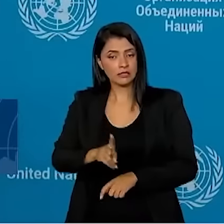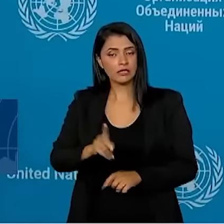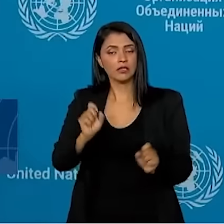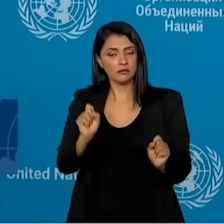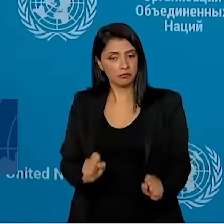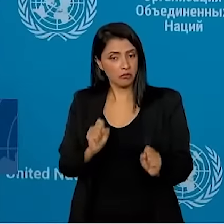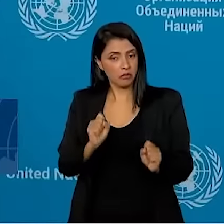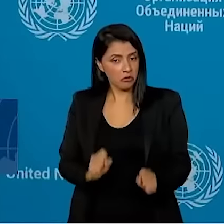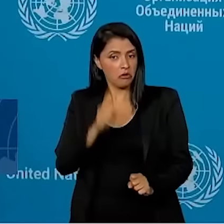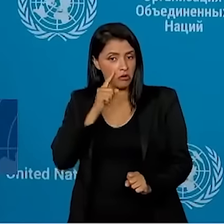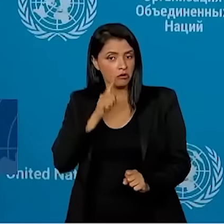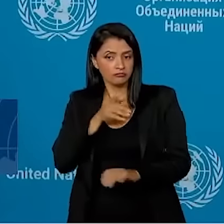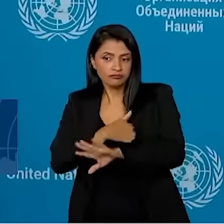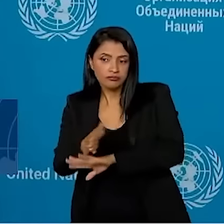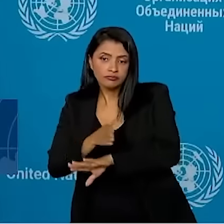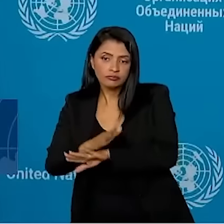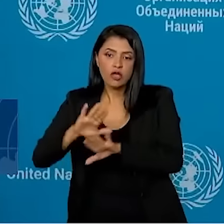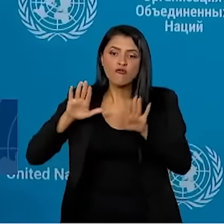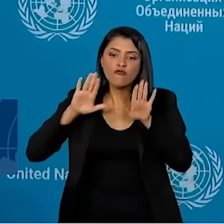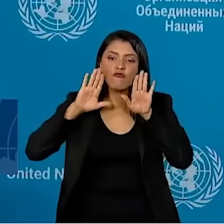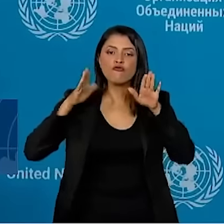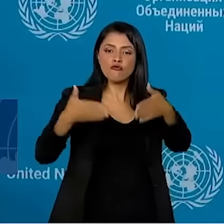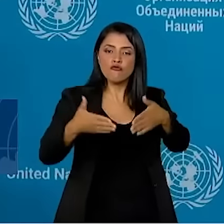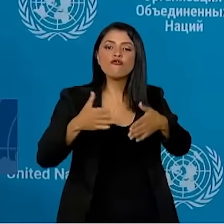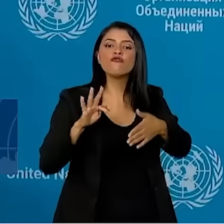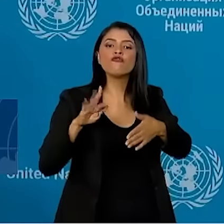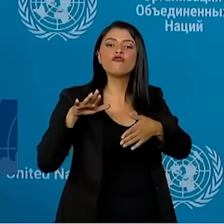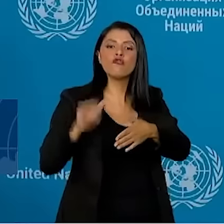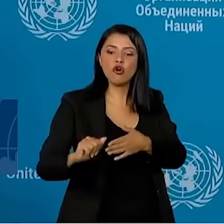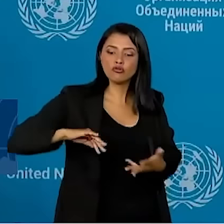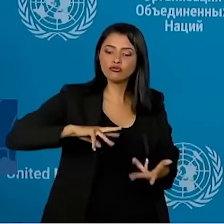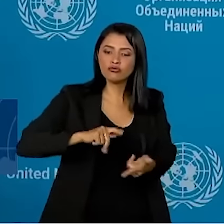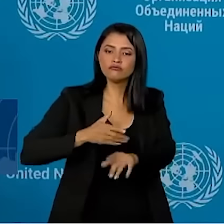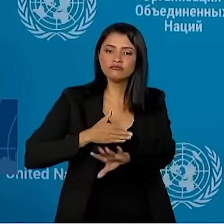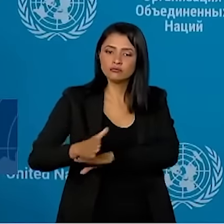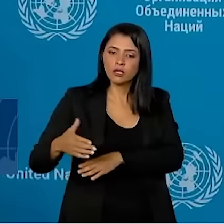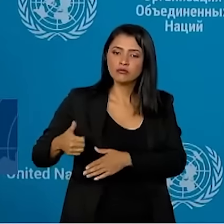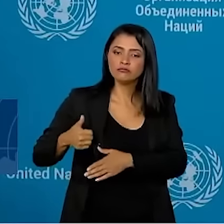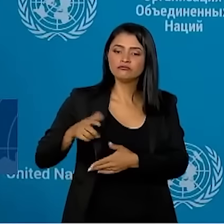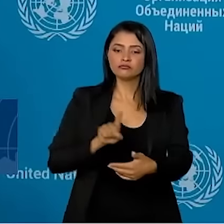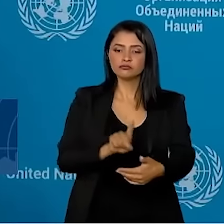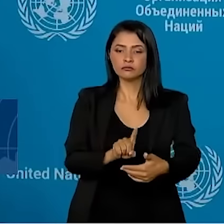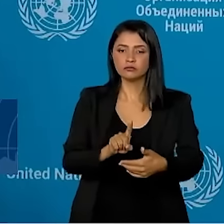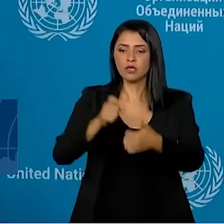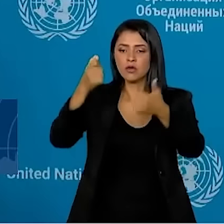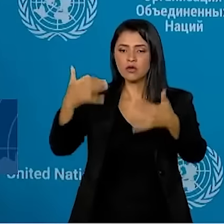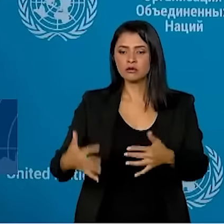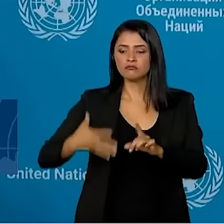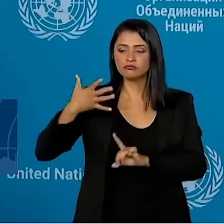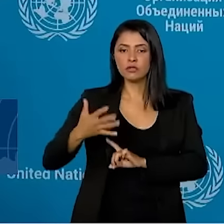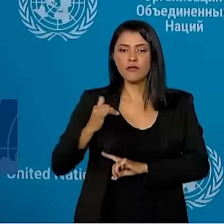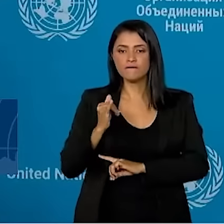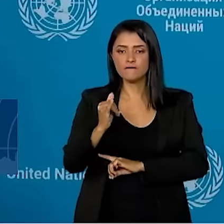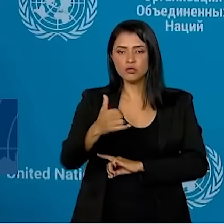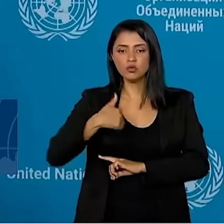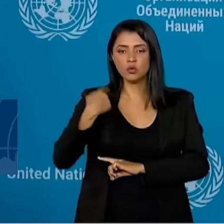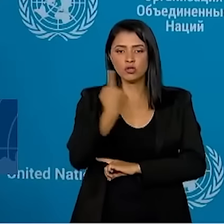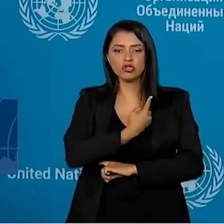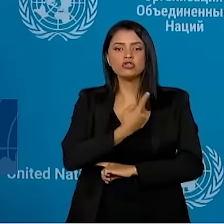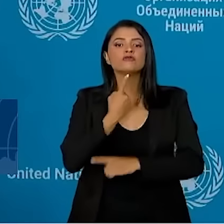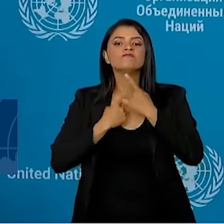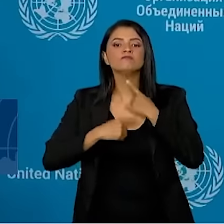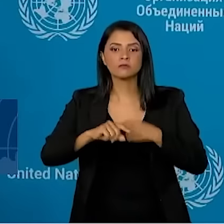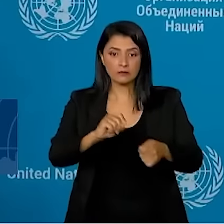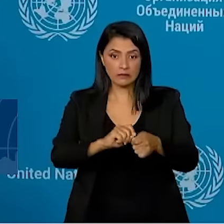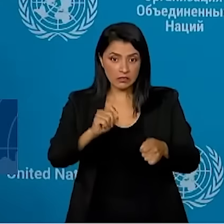oportunidade nesses fóruns internacionais, eu faço questão de dizer o que a gente quer fazer. Eu vivi um